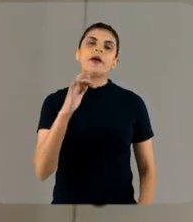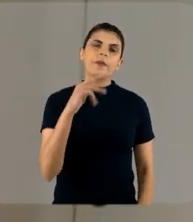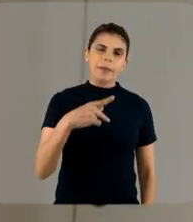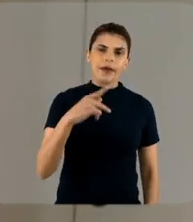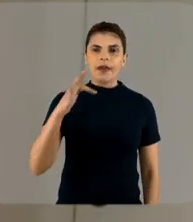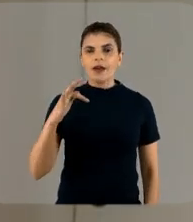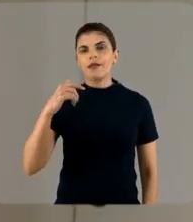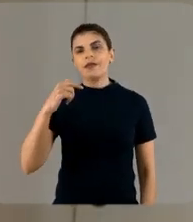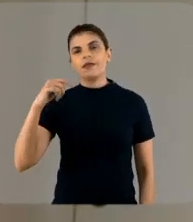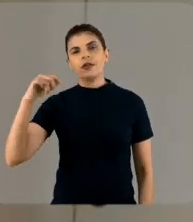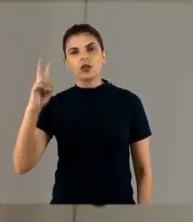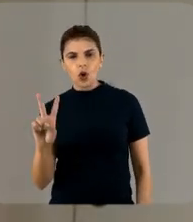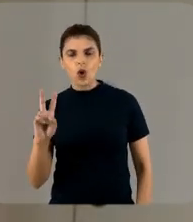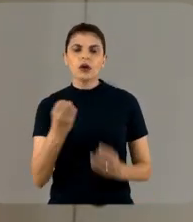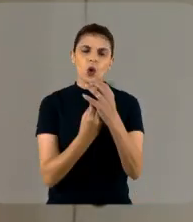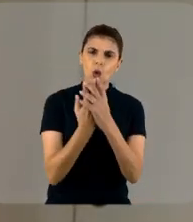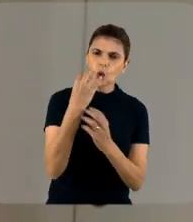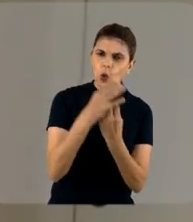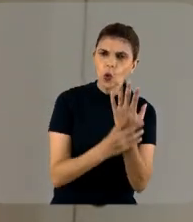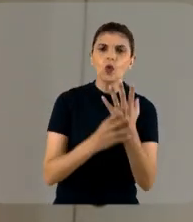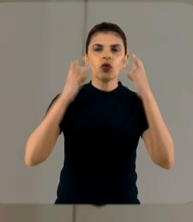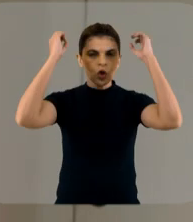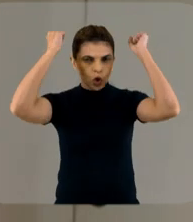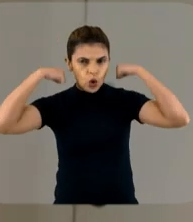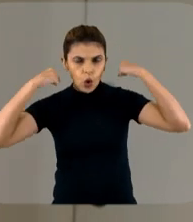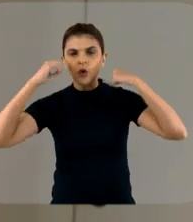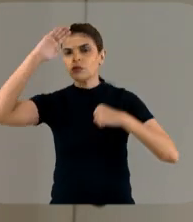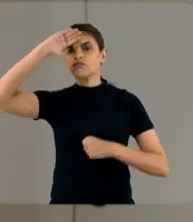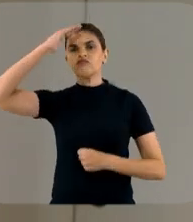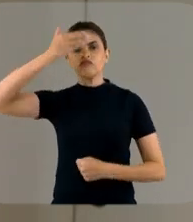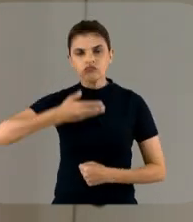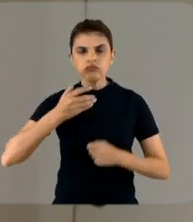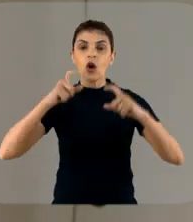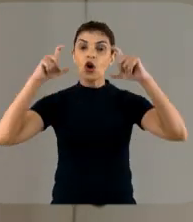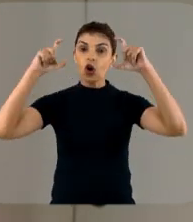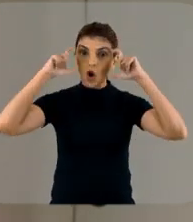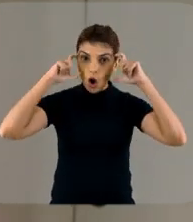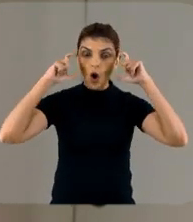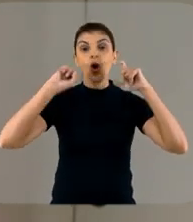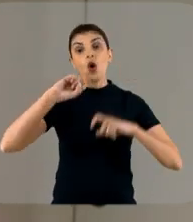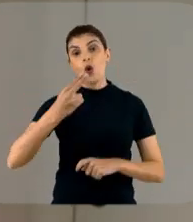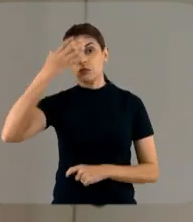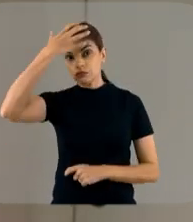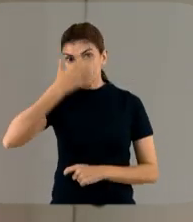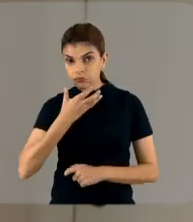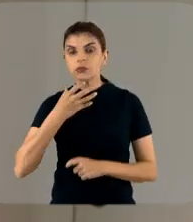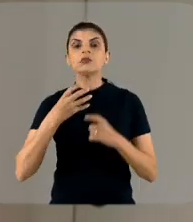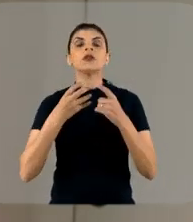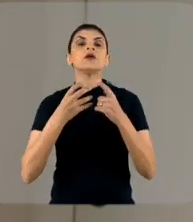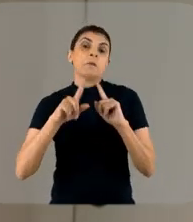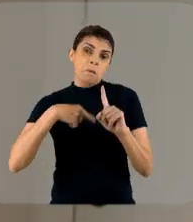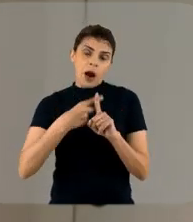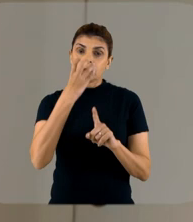PFF2, avental impermeável, lua descartável, gorro, protetor ocular ou a máscara facial, né, o